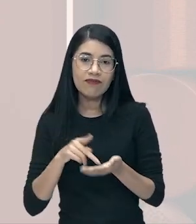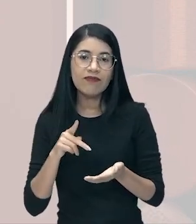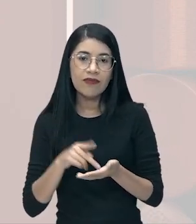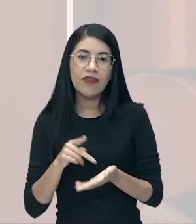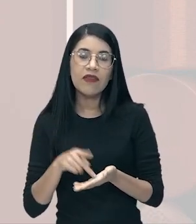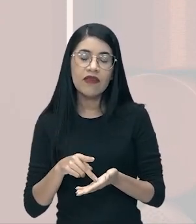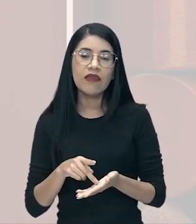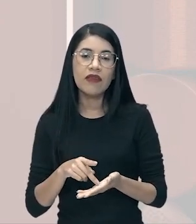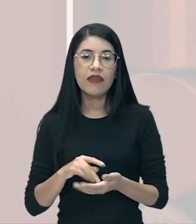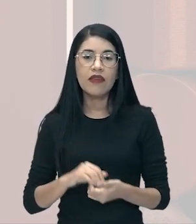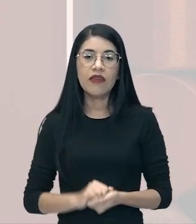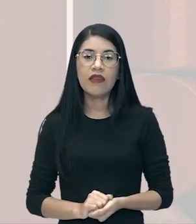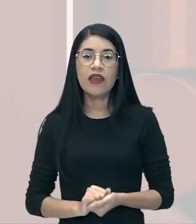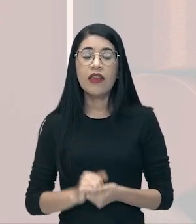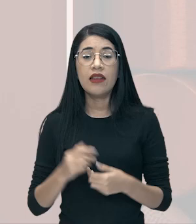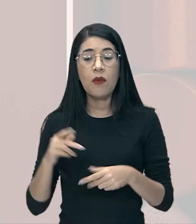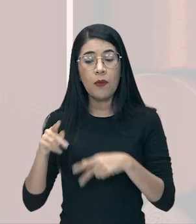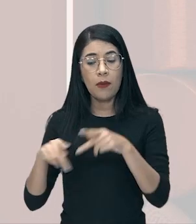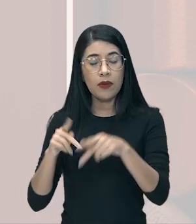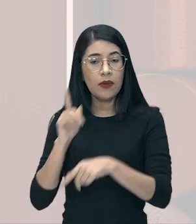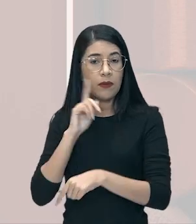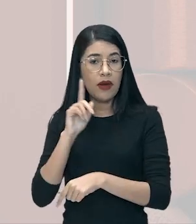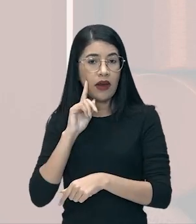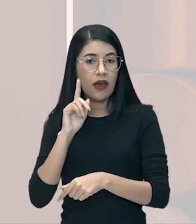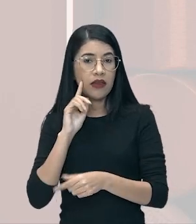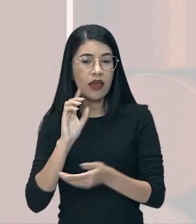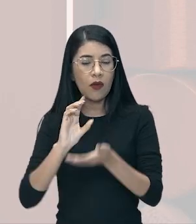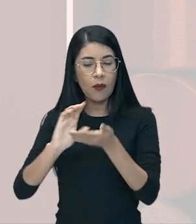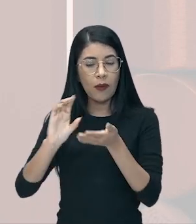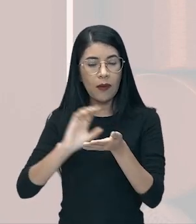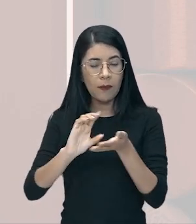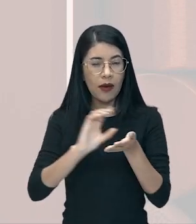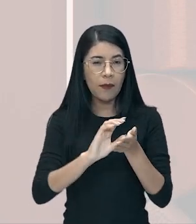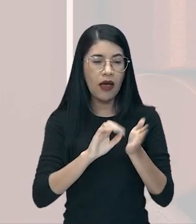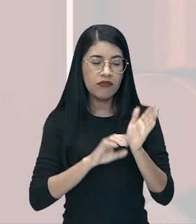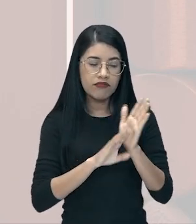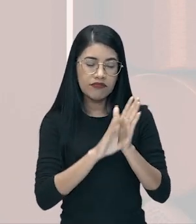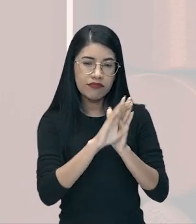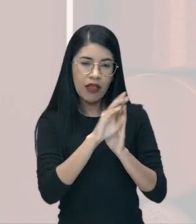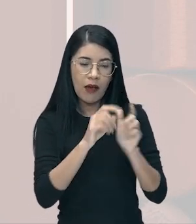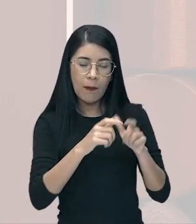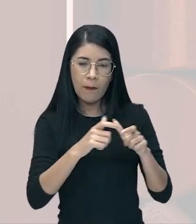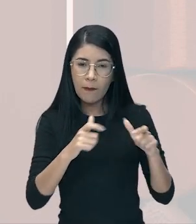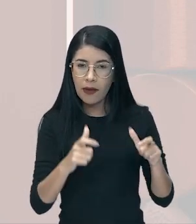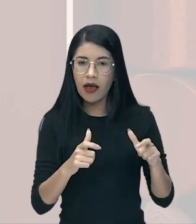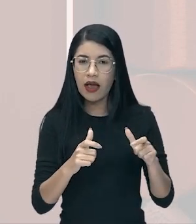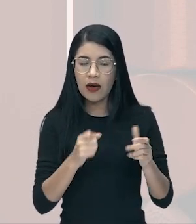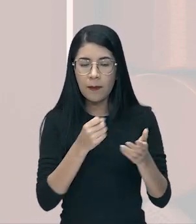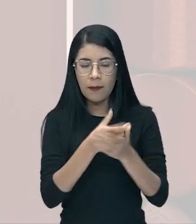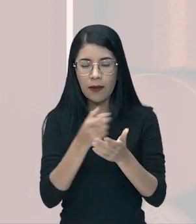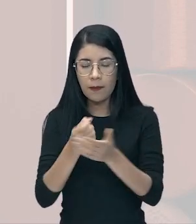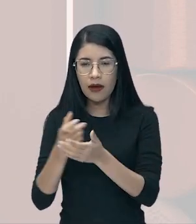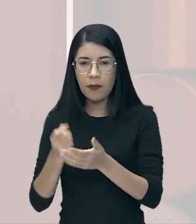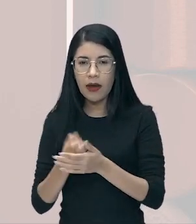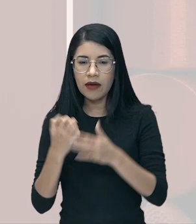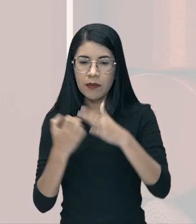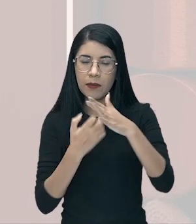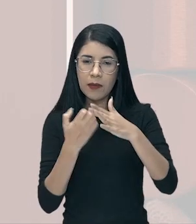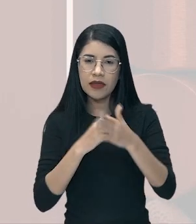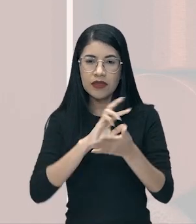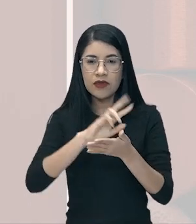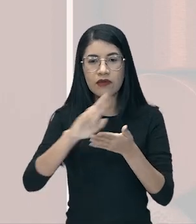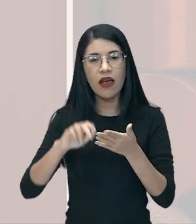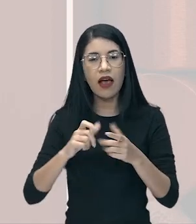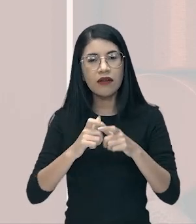foi real. Os americanos que investiam o seu patrimônio na Bolsa de Valores, compravam ações de empresas, vão